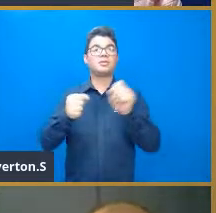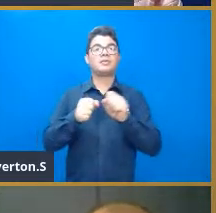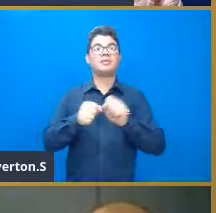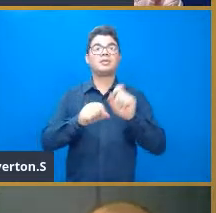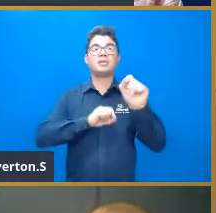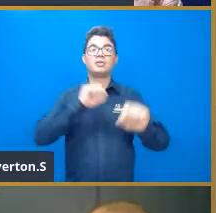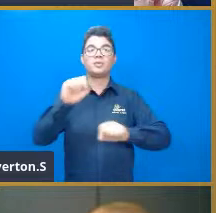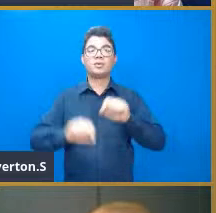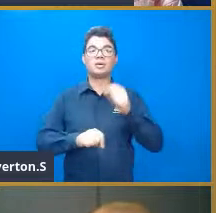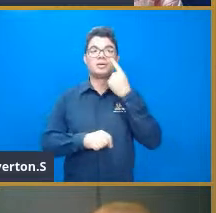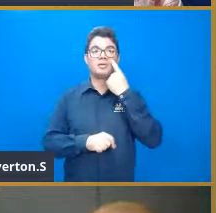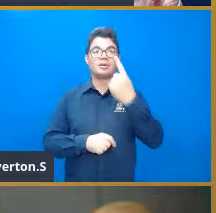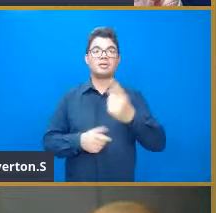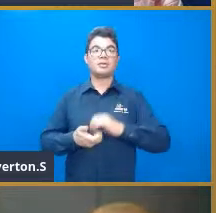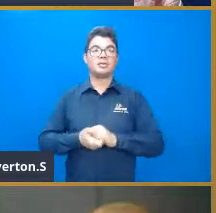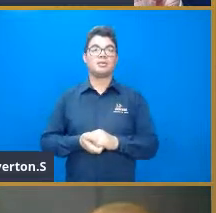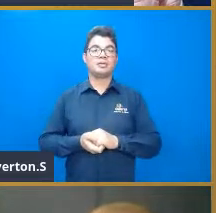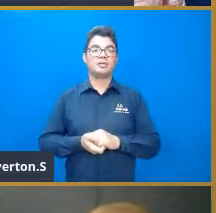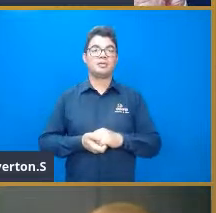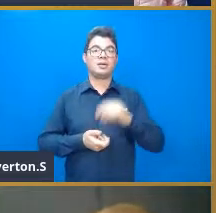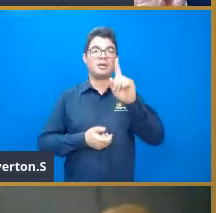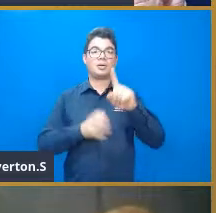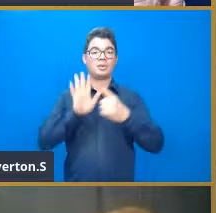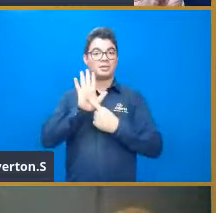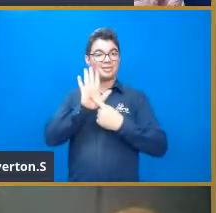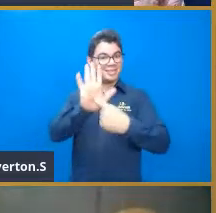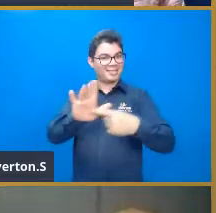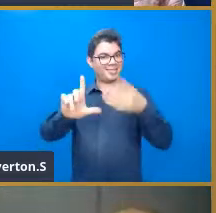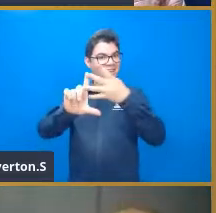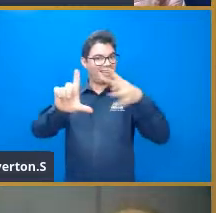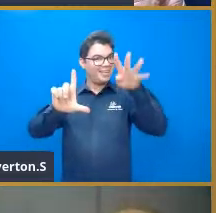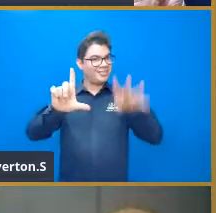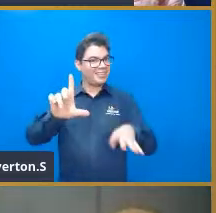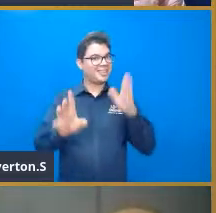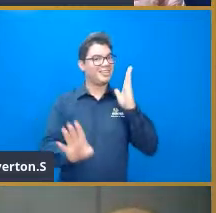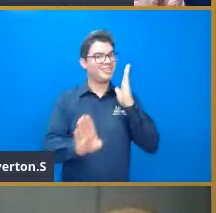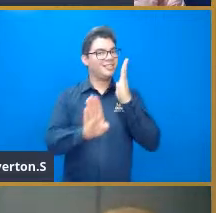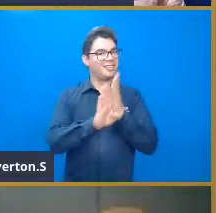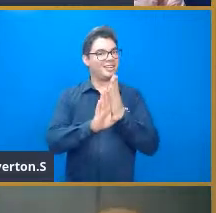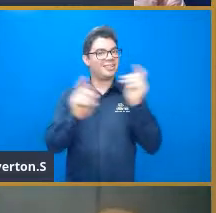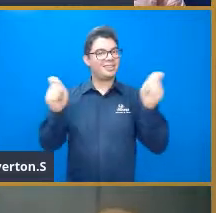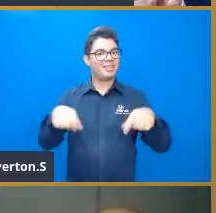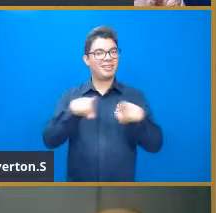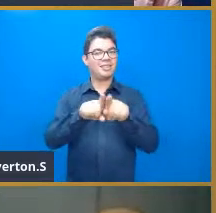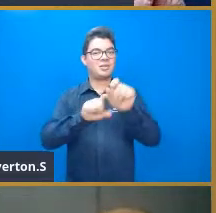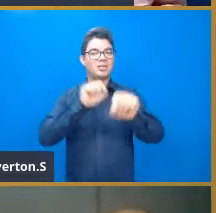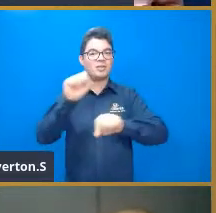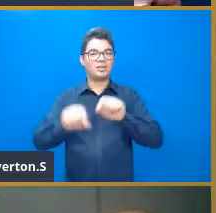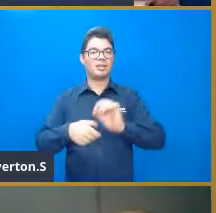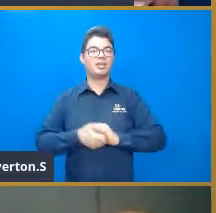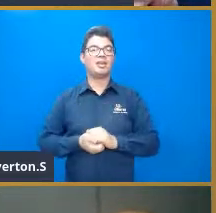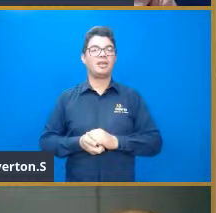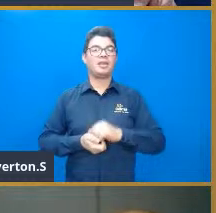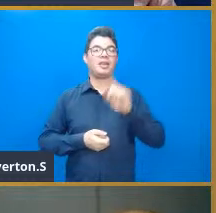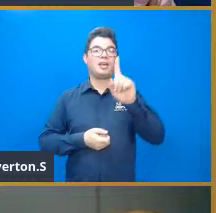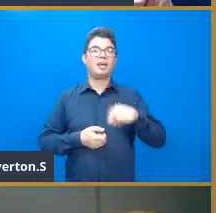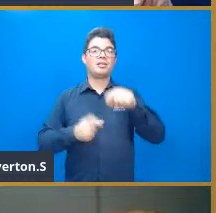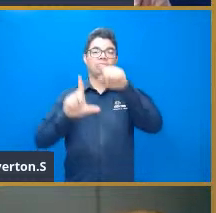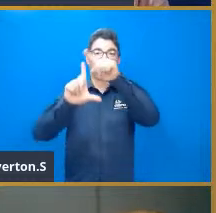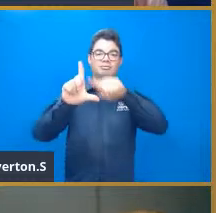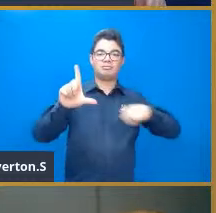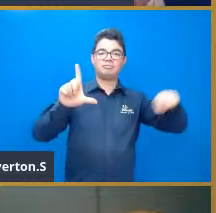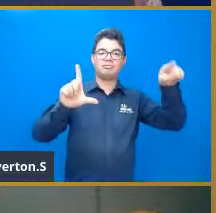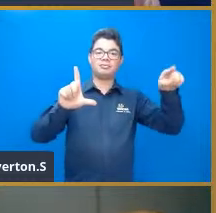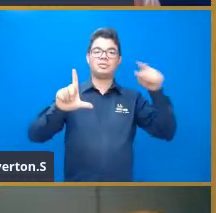né? Além, é claro, né, da representação gráfica, nós vamos achar aqui, então, a expressão que está se aproximando desses pontos. Note que nós temos aqui, então,